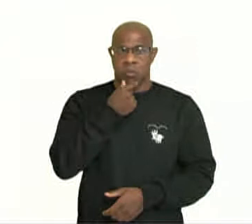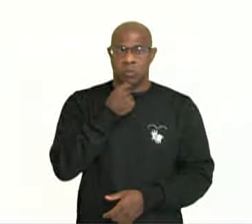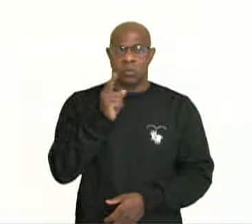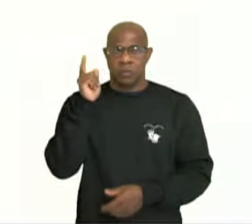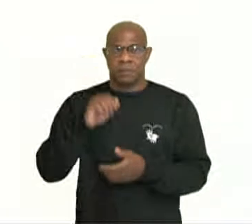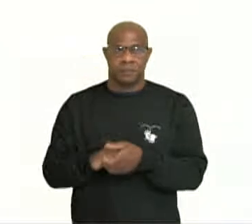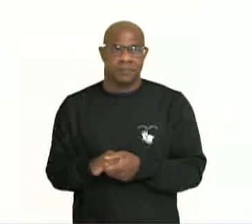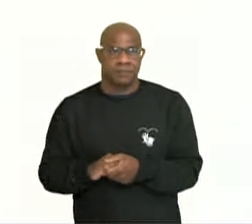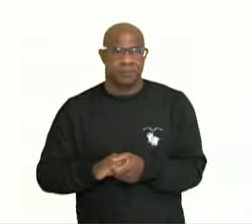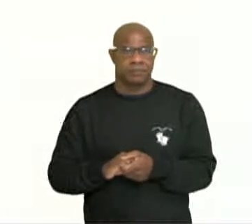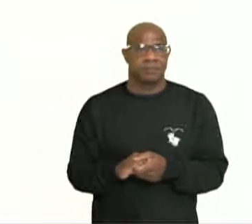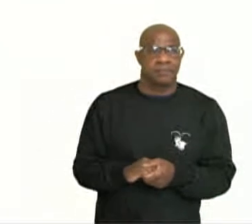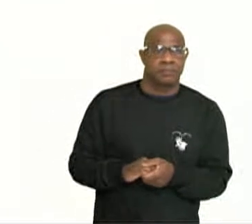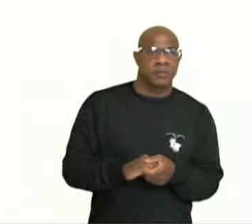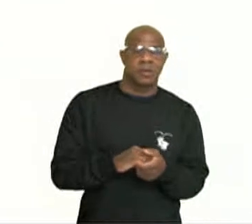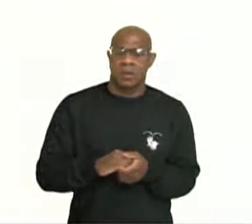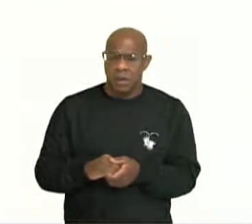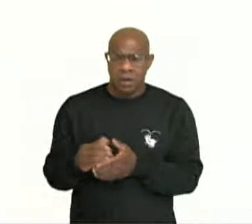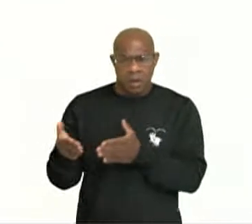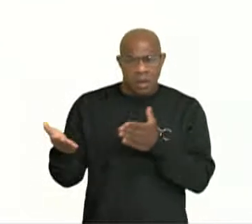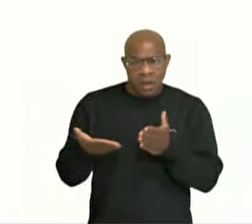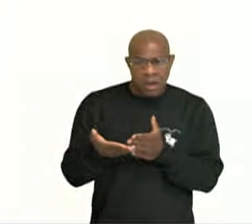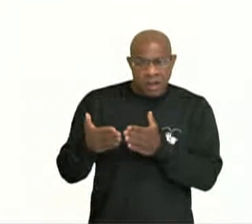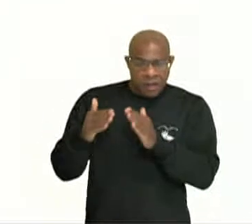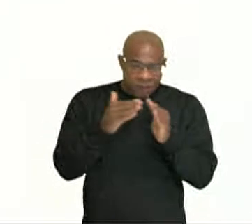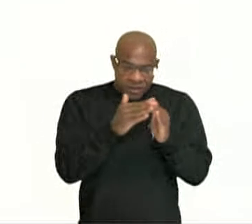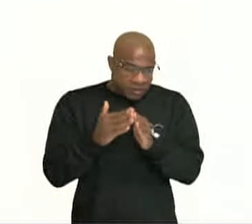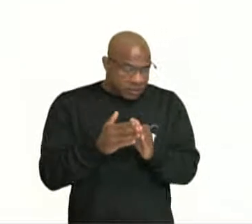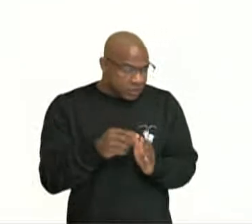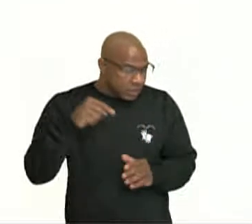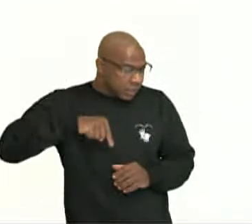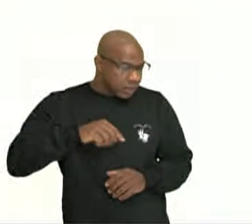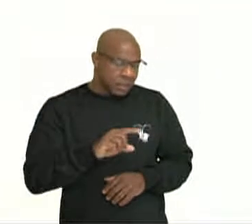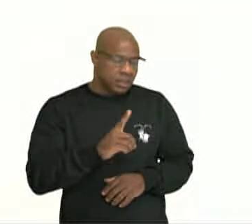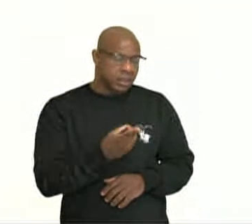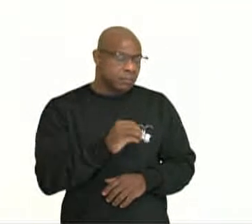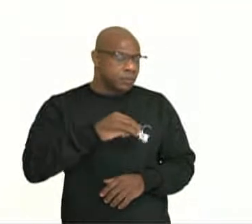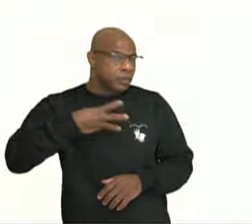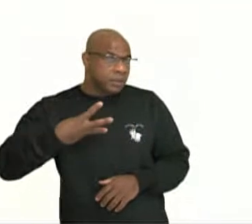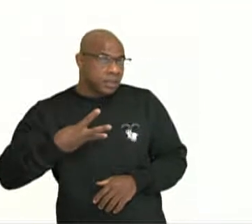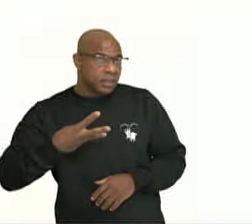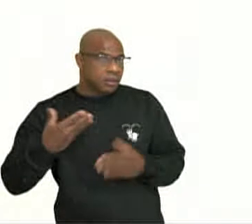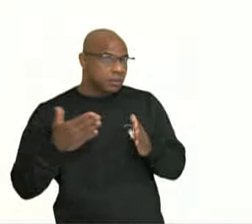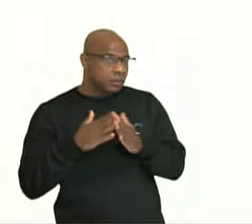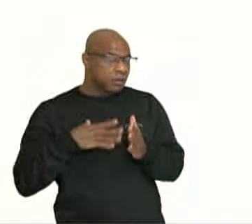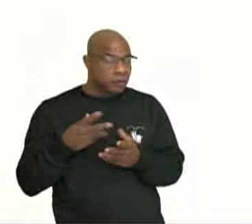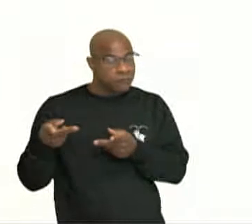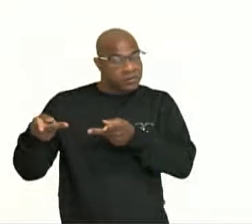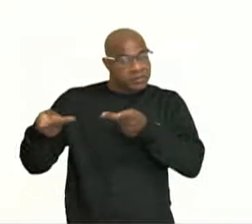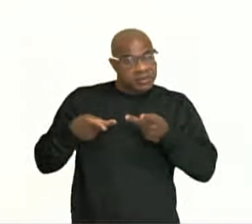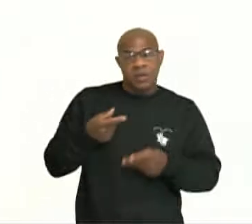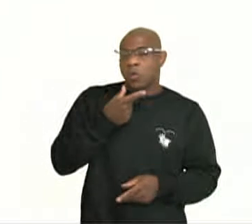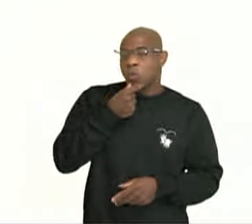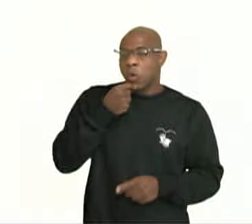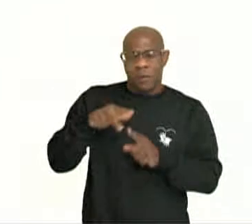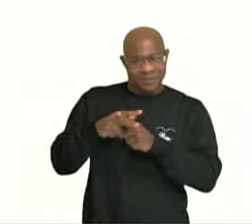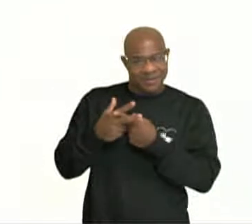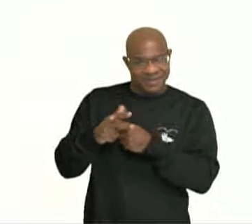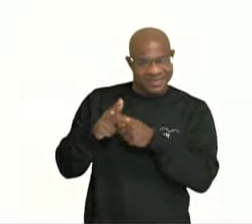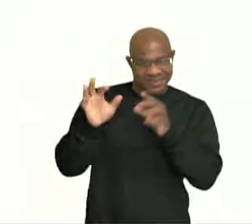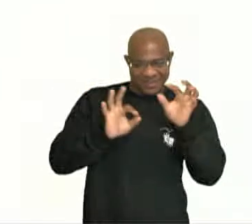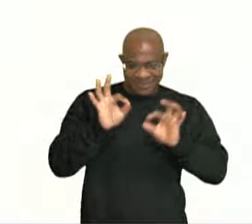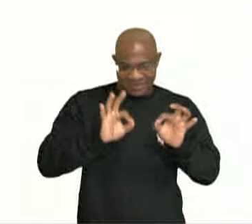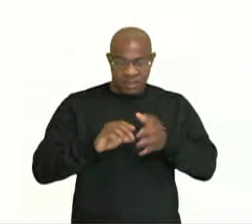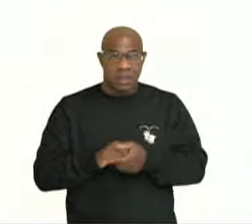quem fala aqui é o homem do 1003. Recebi outro dia consternado a visita do zelador, que me mostrou a